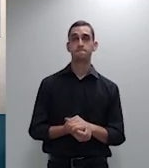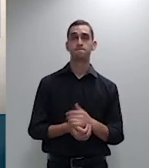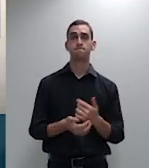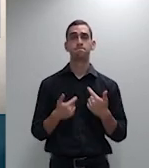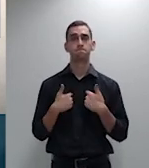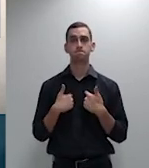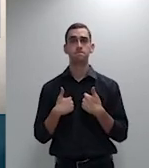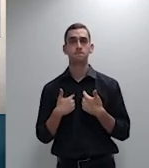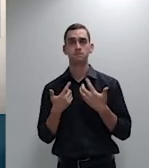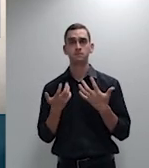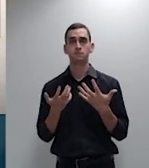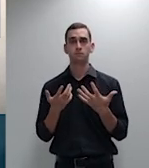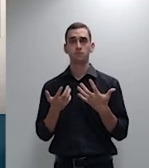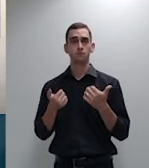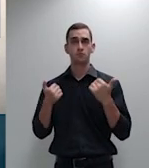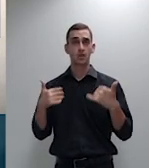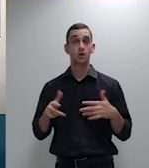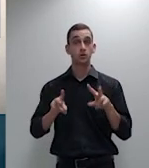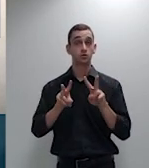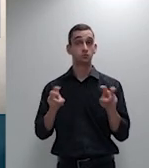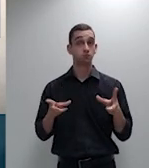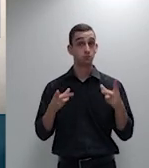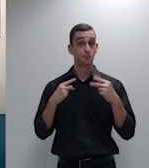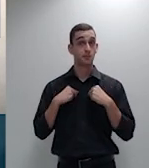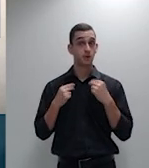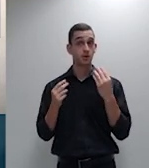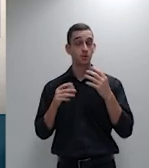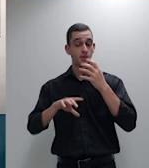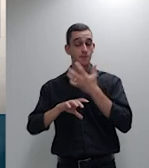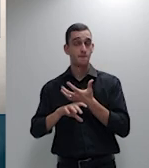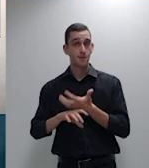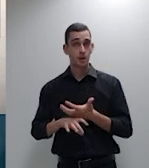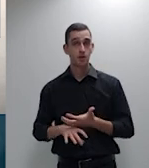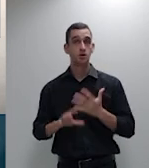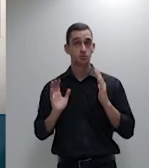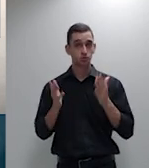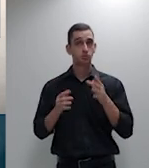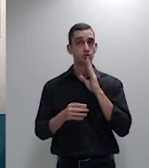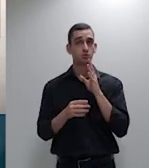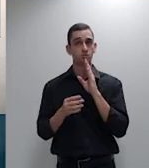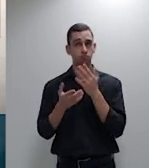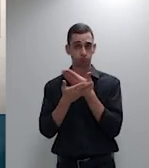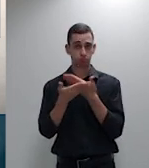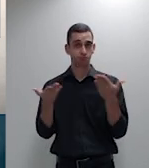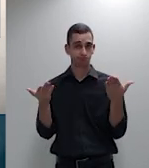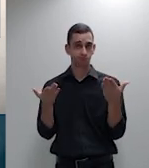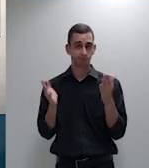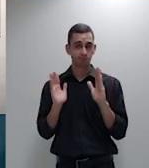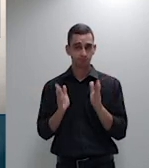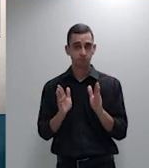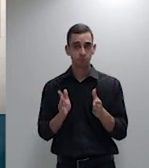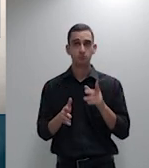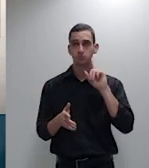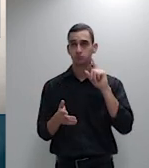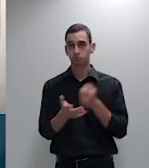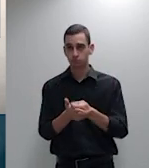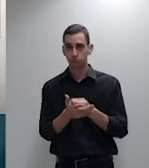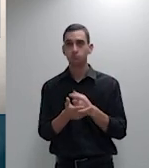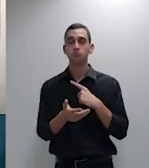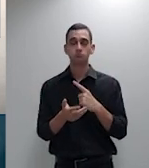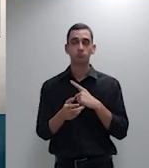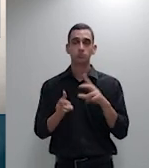mérito que já é conhecido e mais do que conhecido porque é objeto de decisão vinculante de vossas